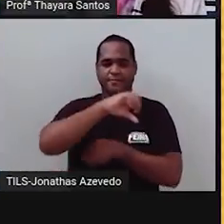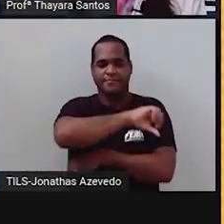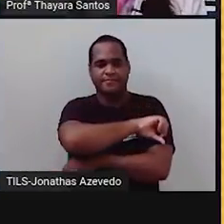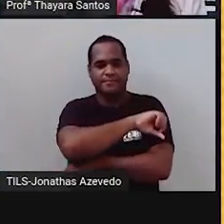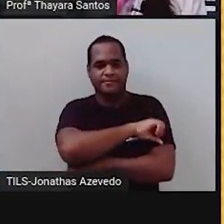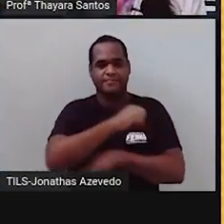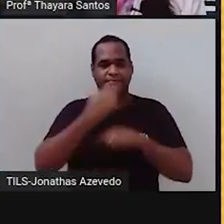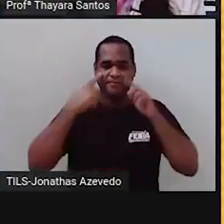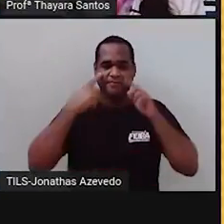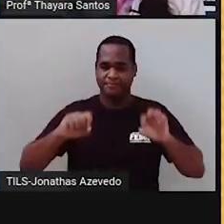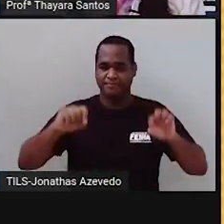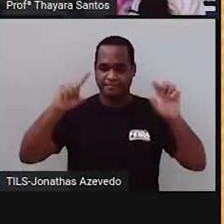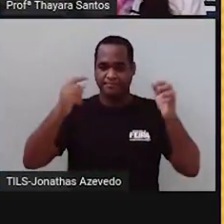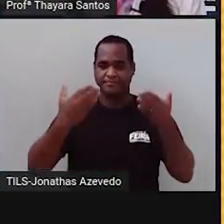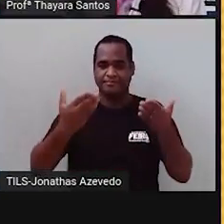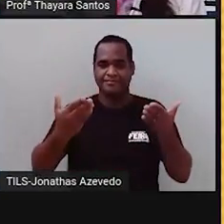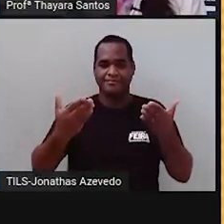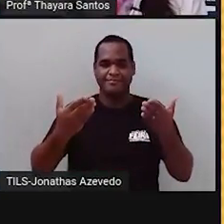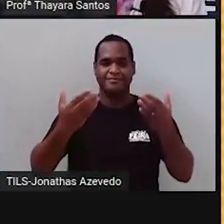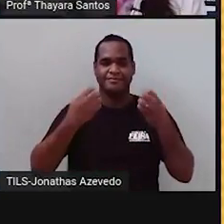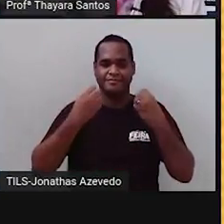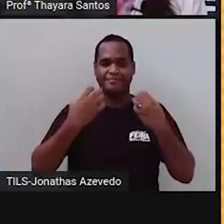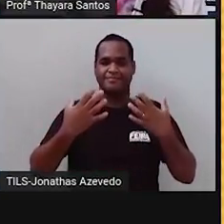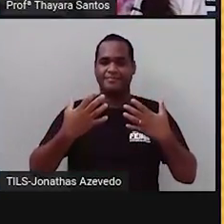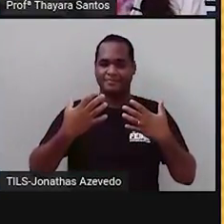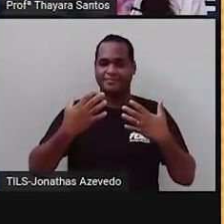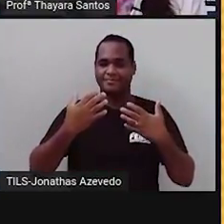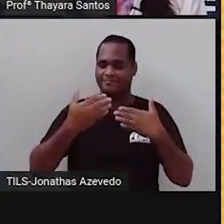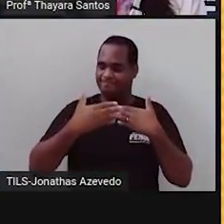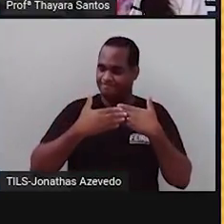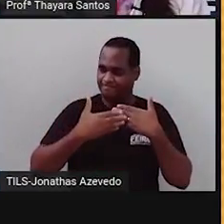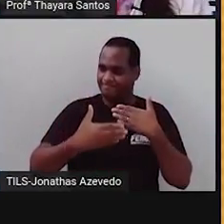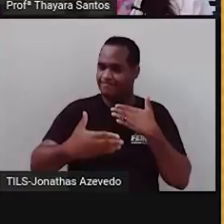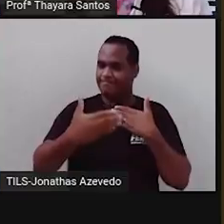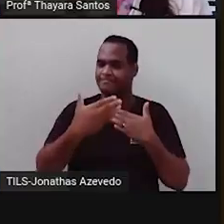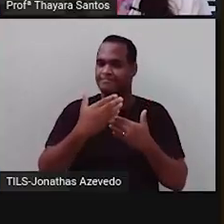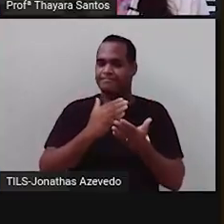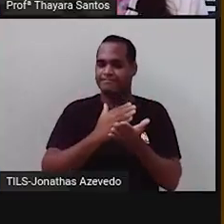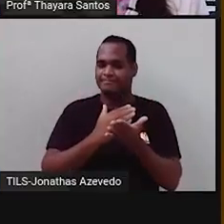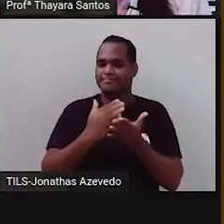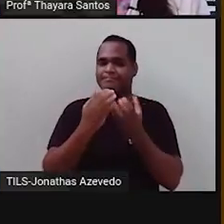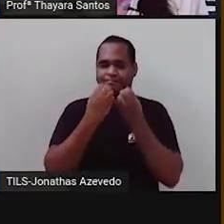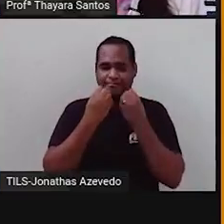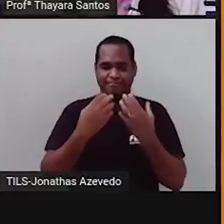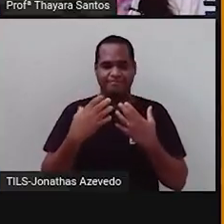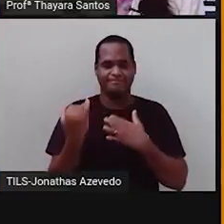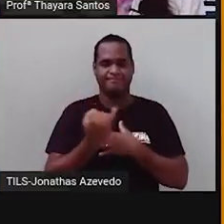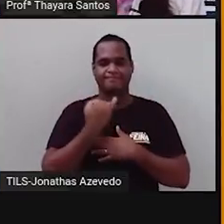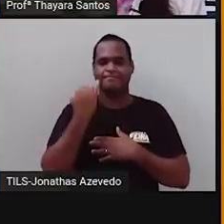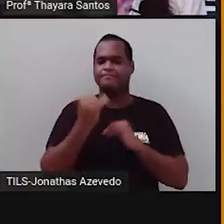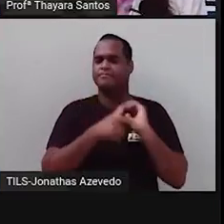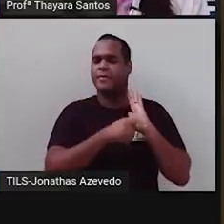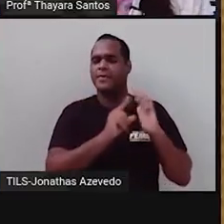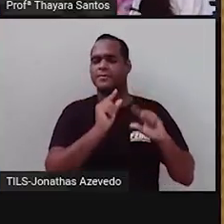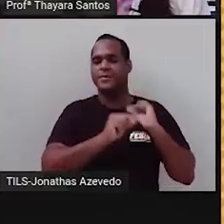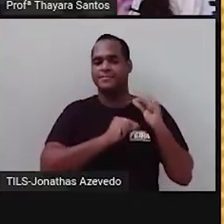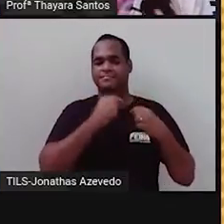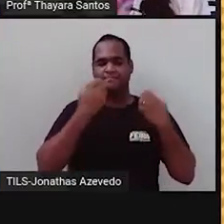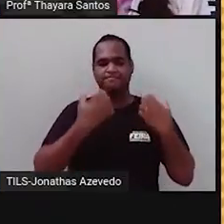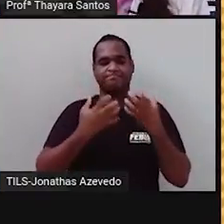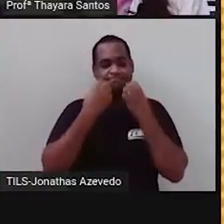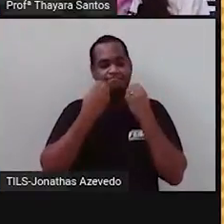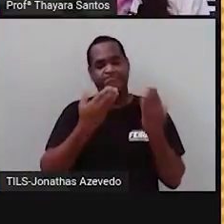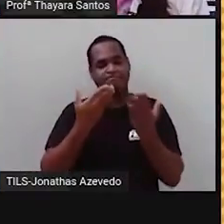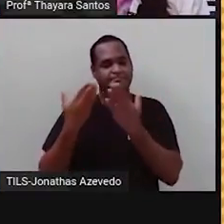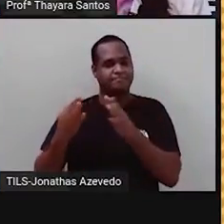colocar minha apresentação para vocês e vamos lá iniciar a nossa aula. Antes de tudo, sejam